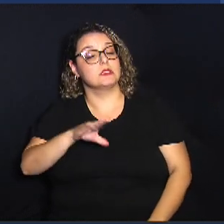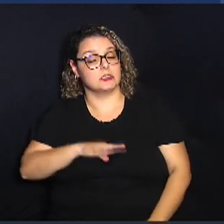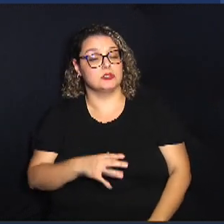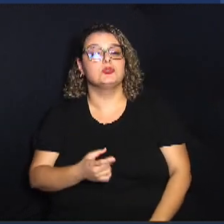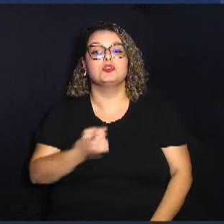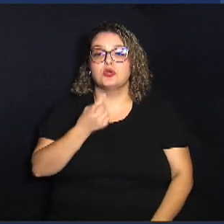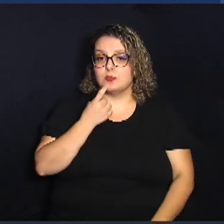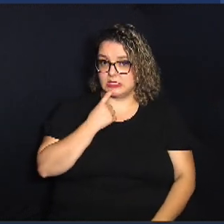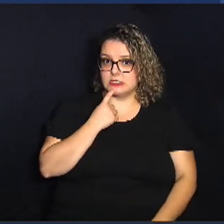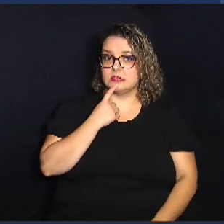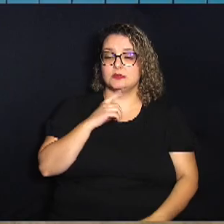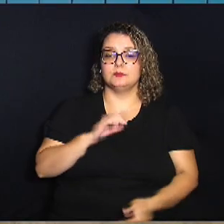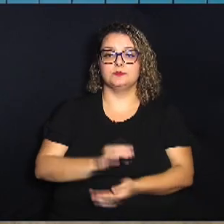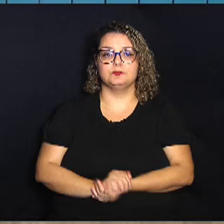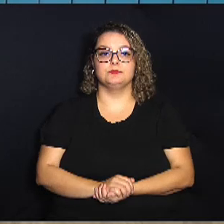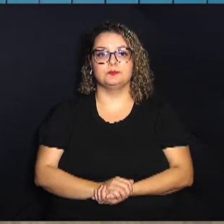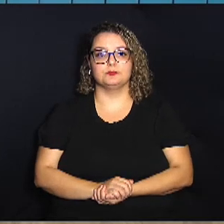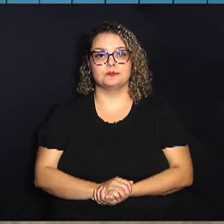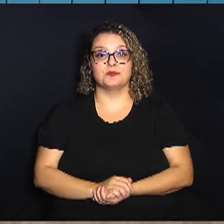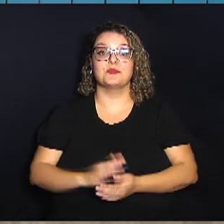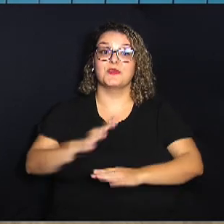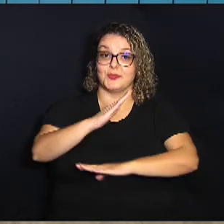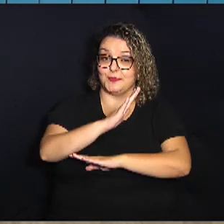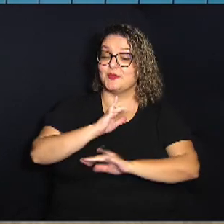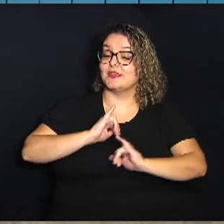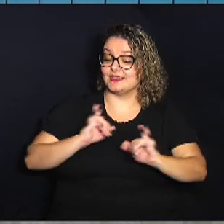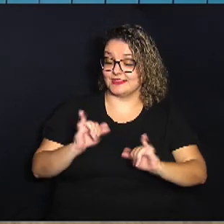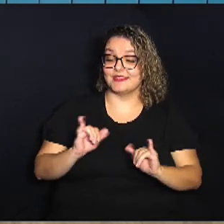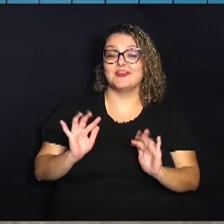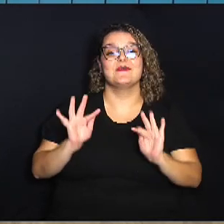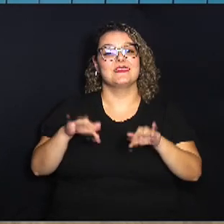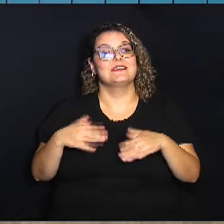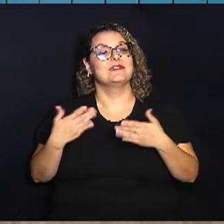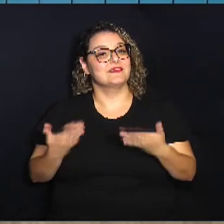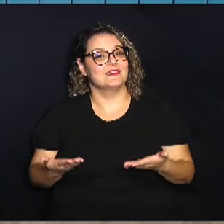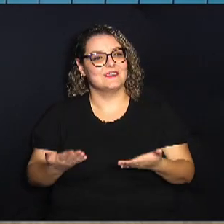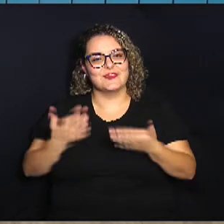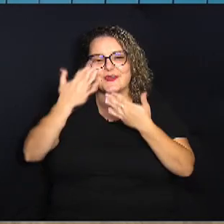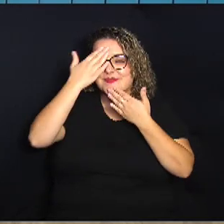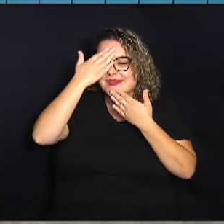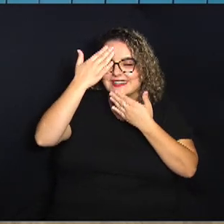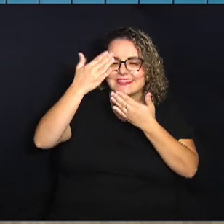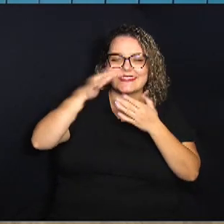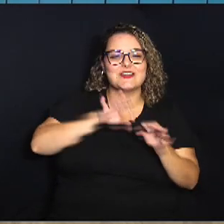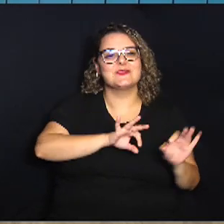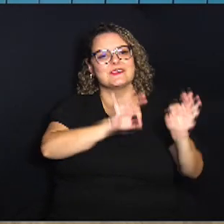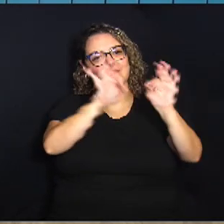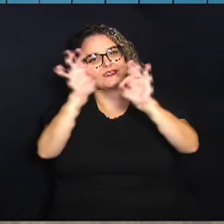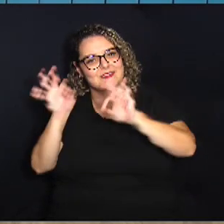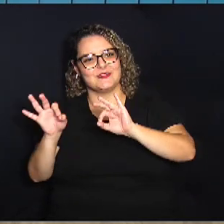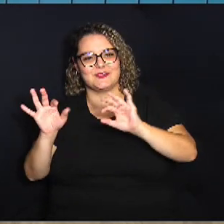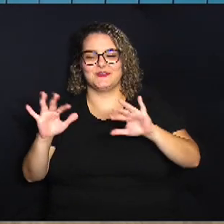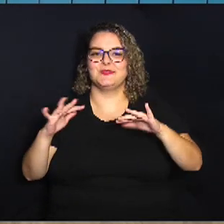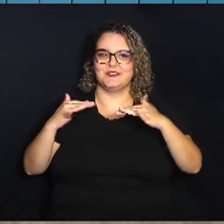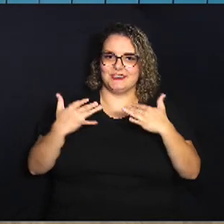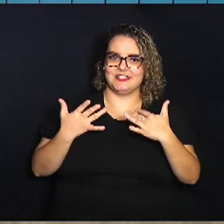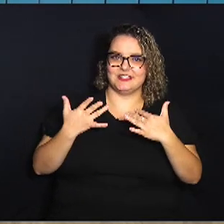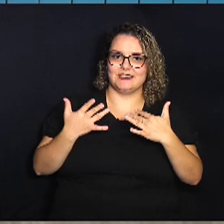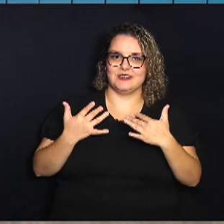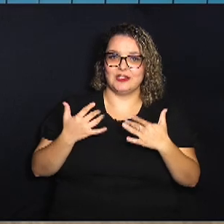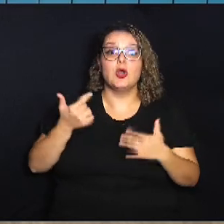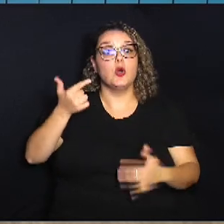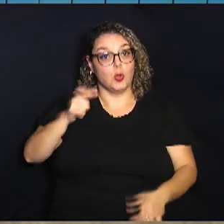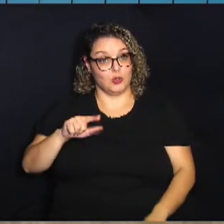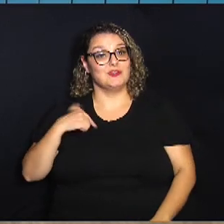na cidade de Campinas o Jornal Câmara Notícia fica por aqui muito obrigado pela sua companhia pela sua audiência